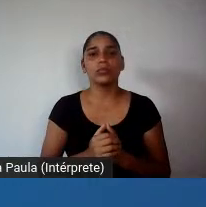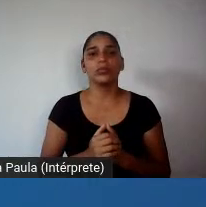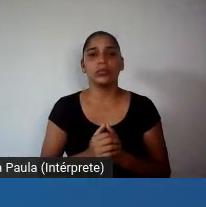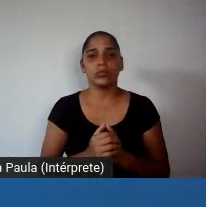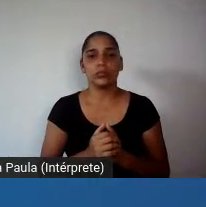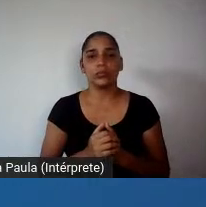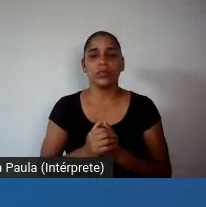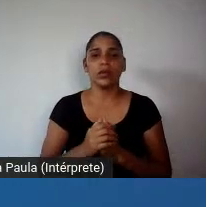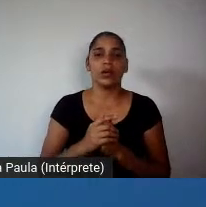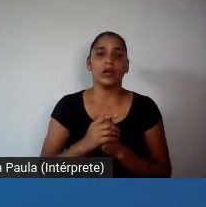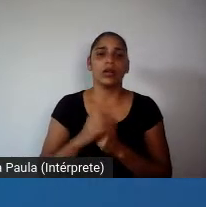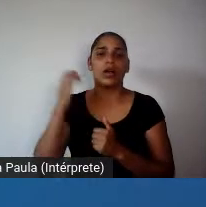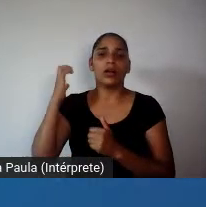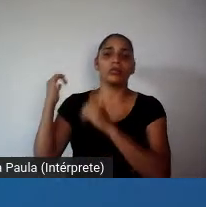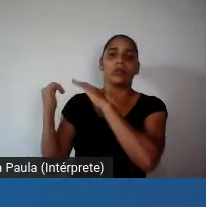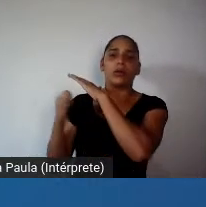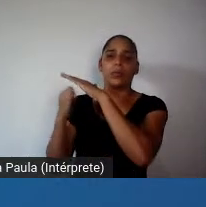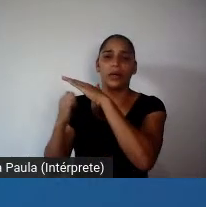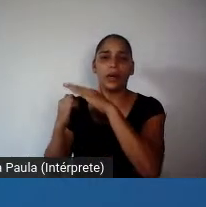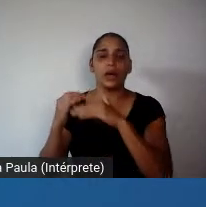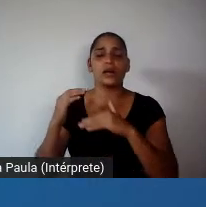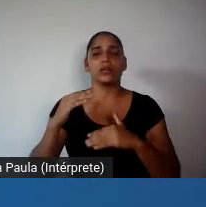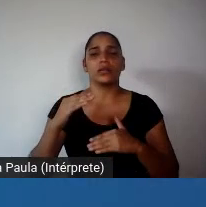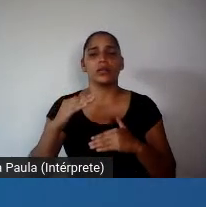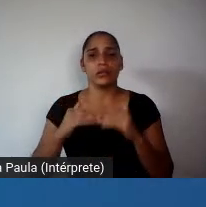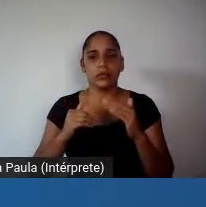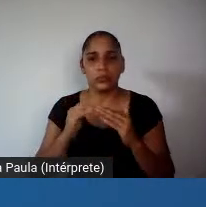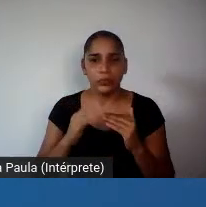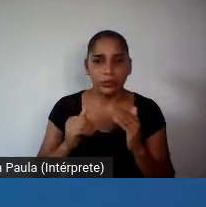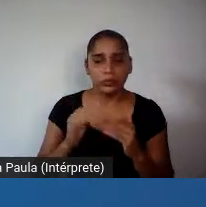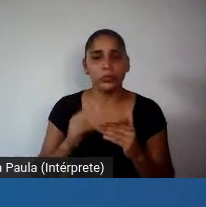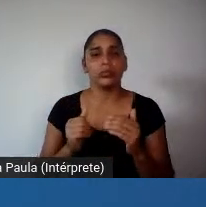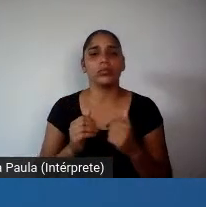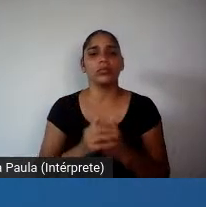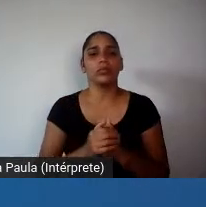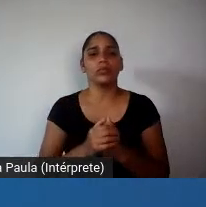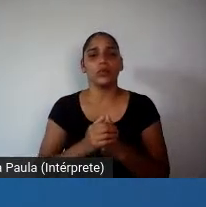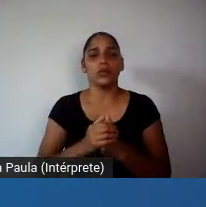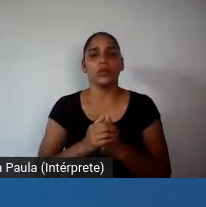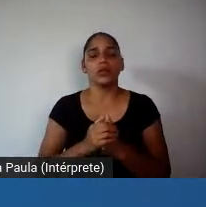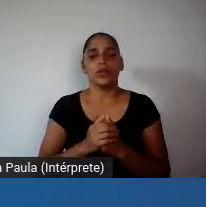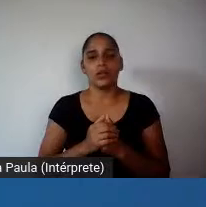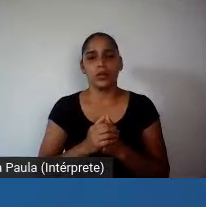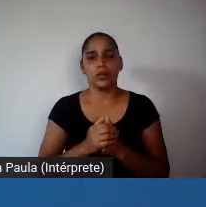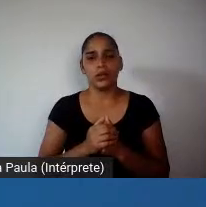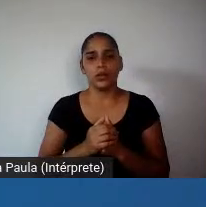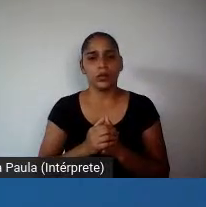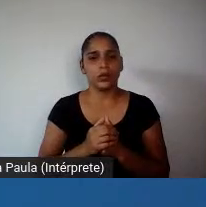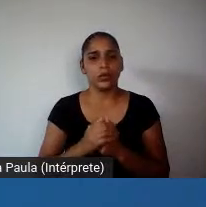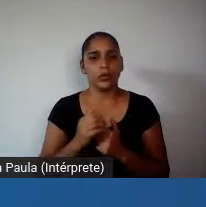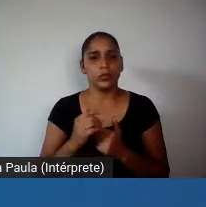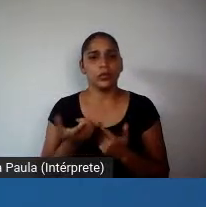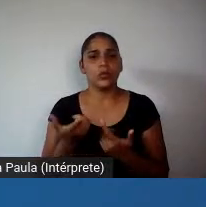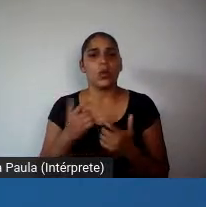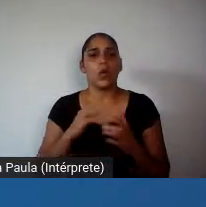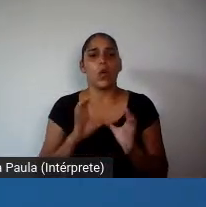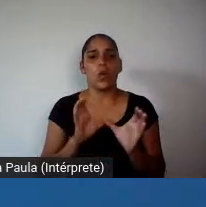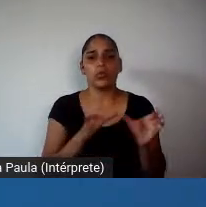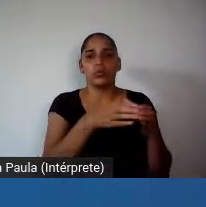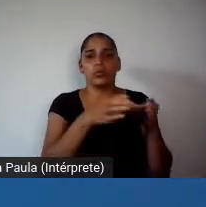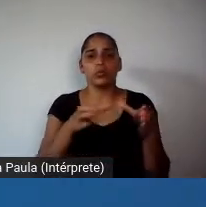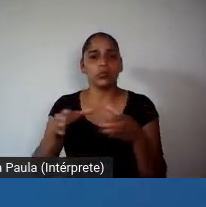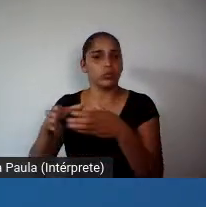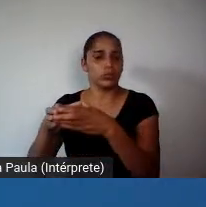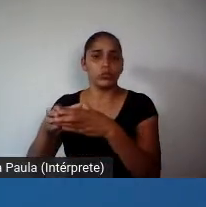desde a indústria, serviços, e a gente está ampliando, né, aqueles profissionais não tradicionalmente são classificados como saúde,